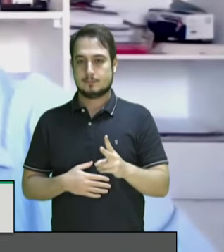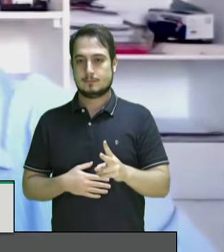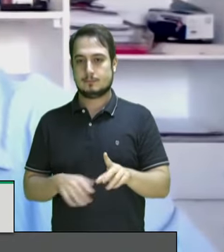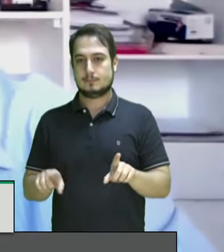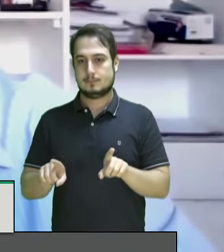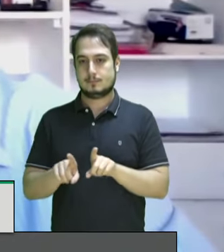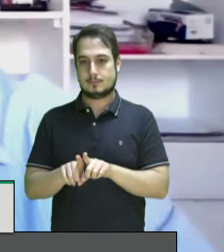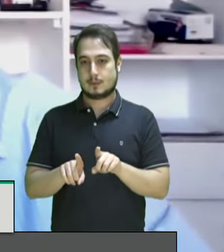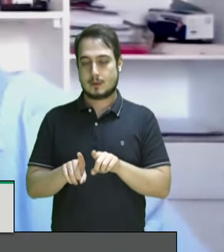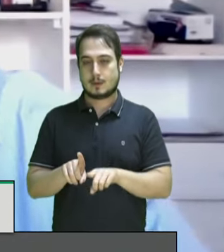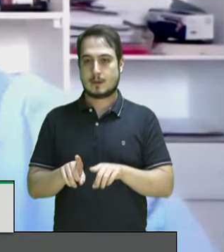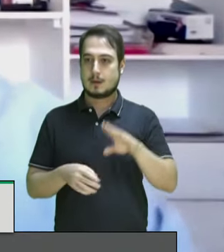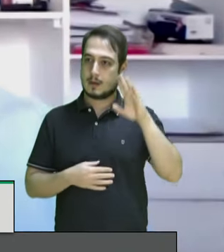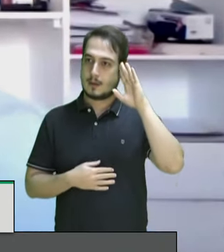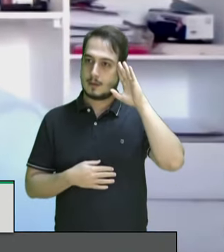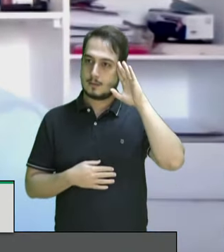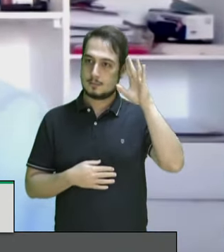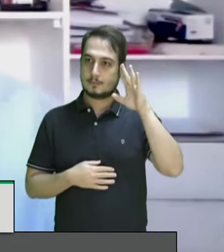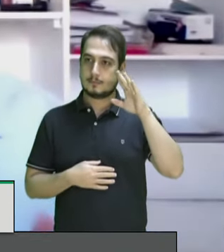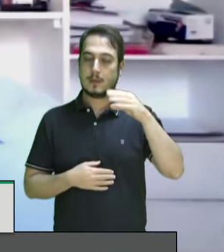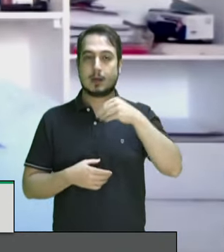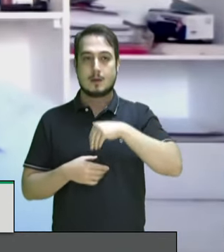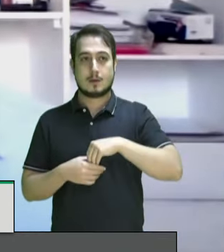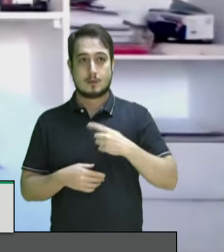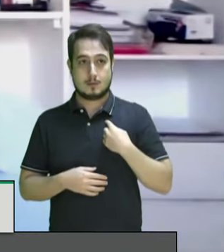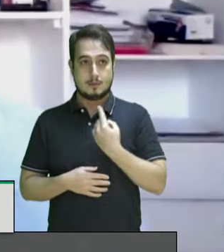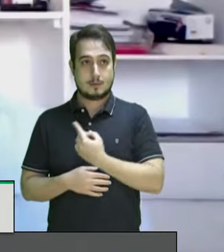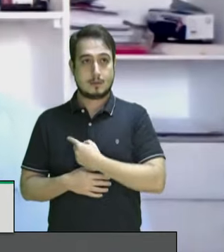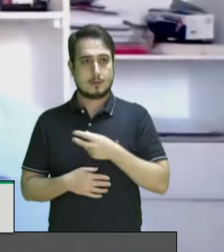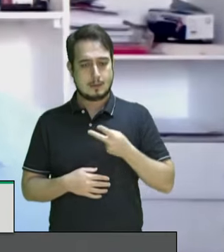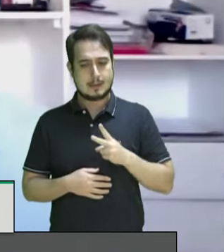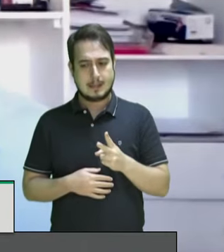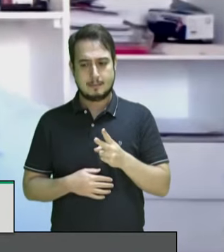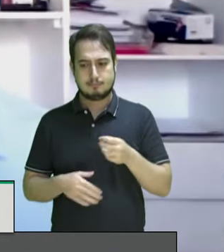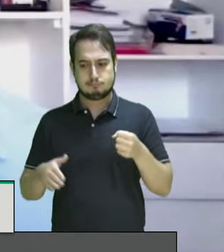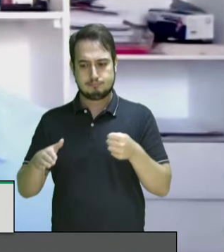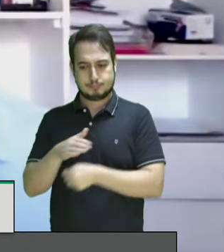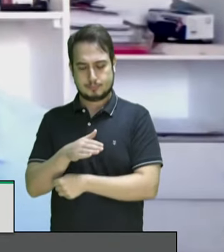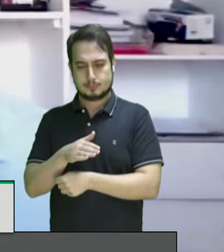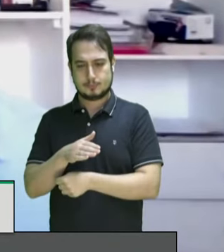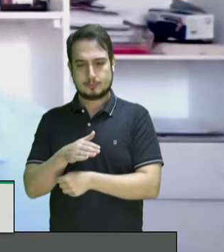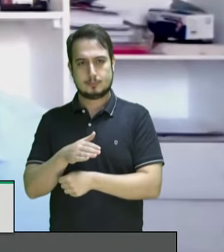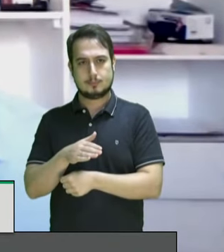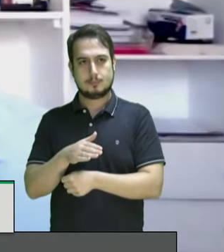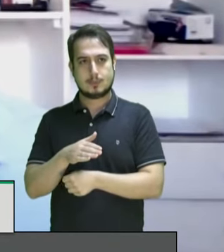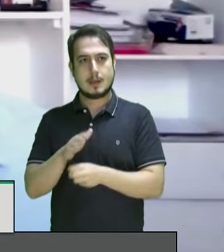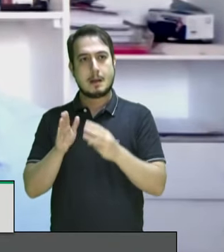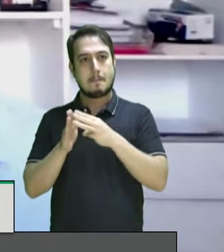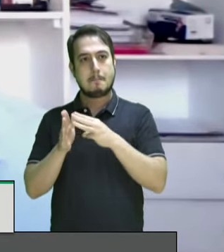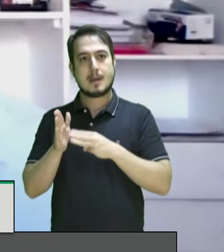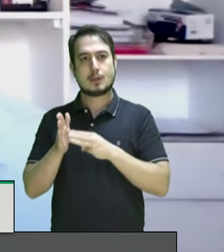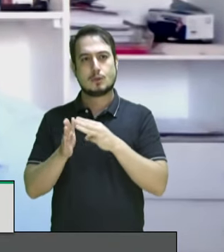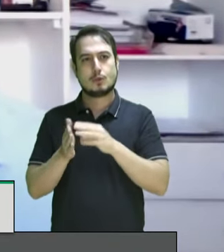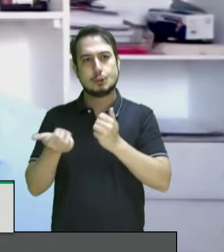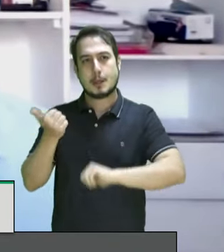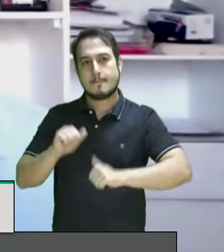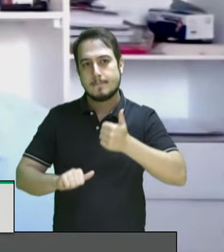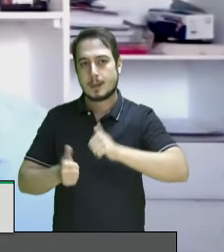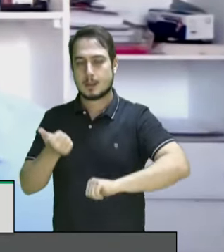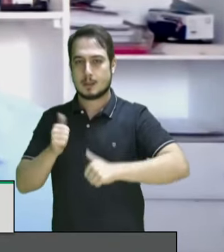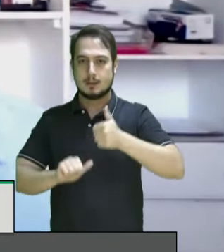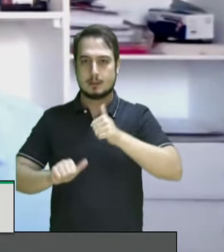fundamental e indispensável para que se implantasse essa metodologia de avaliação